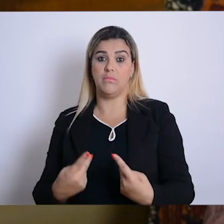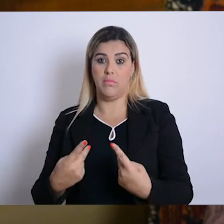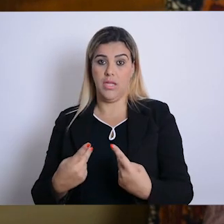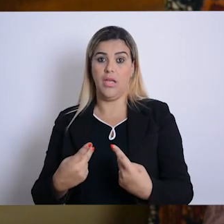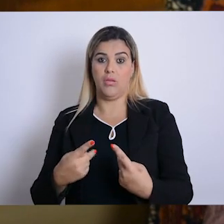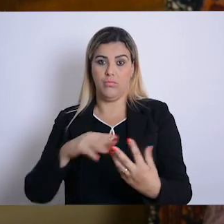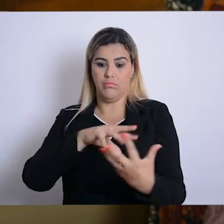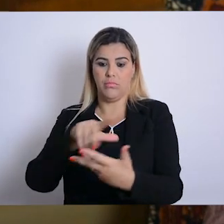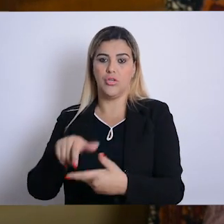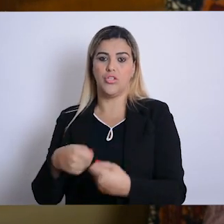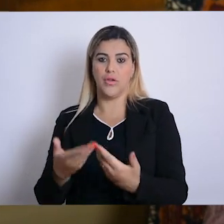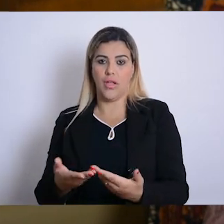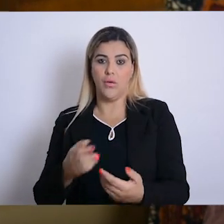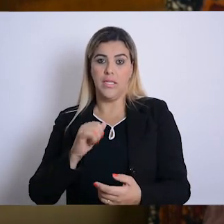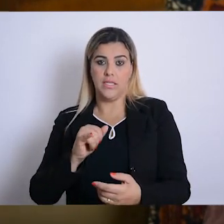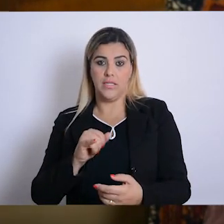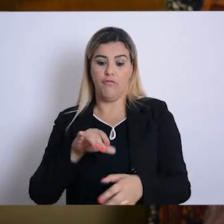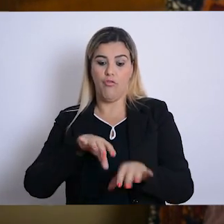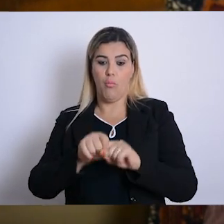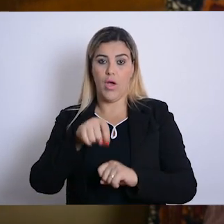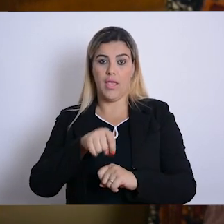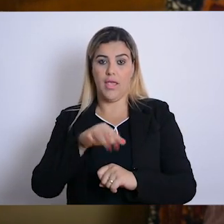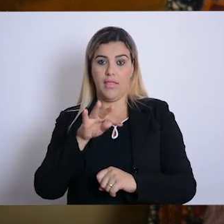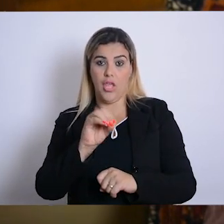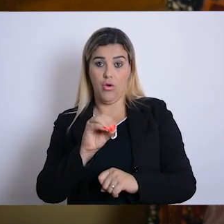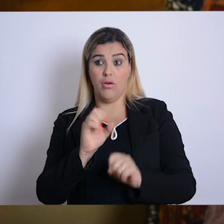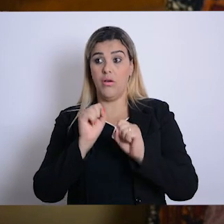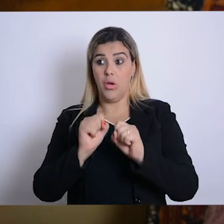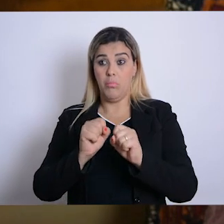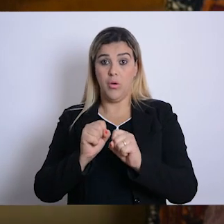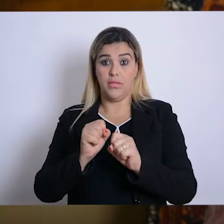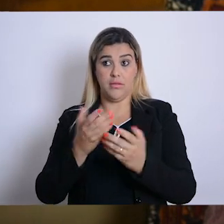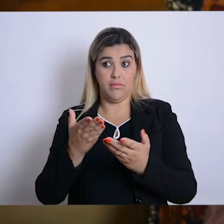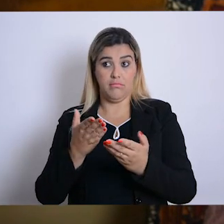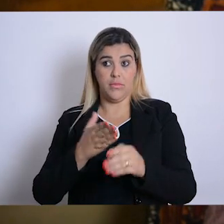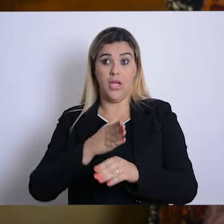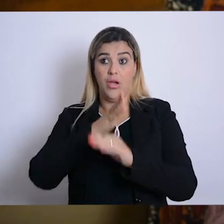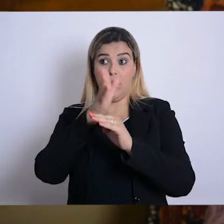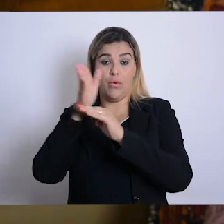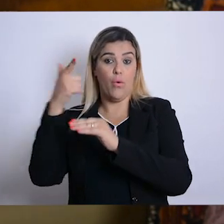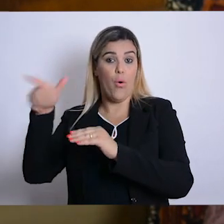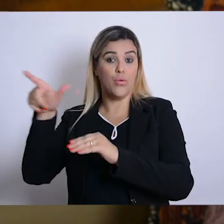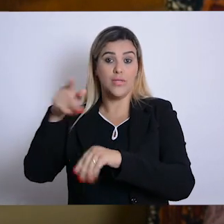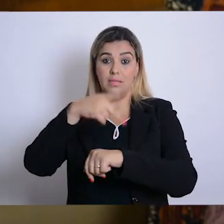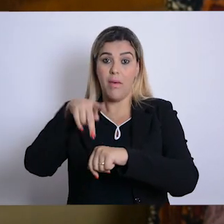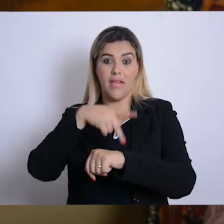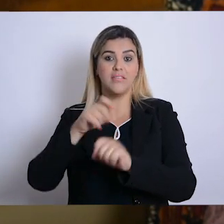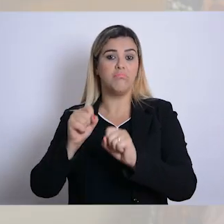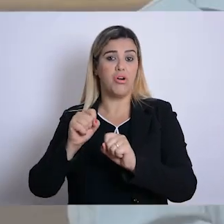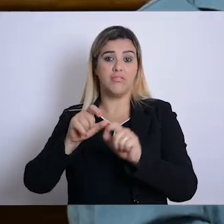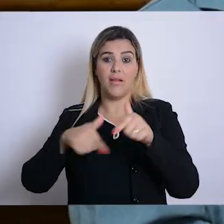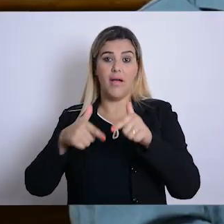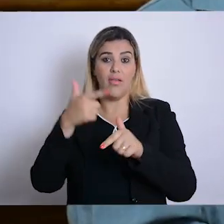que um profissional formado no Brasil possa ir atendendo as demandas de cada país, trabalhar em vários países do mundo.